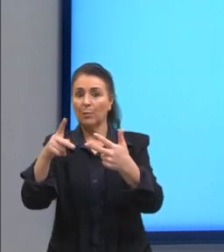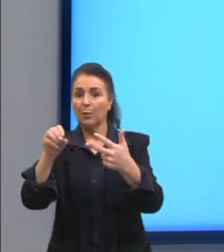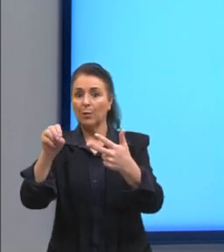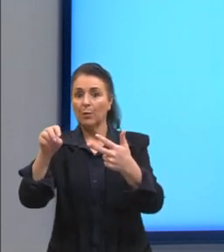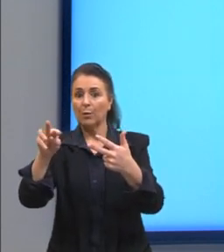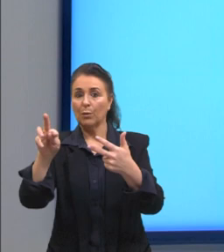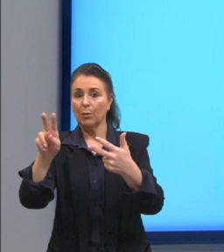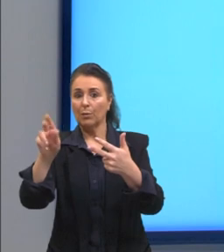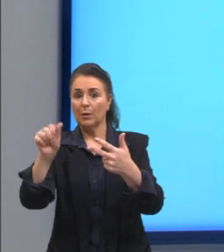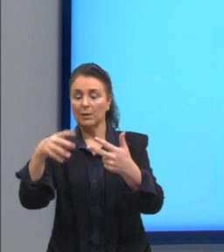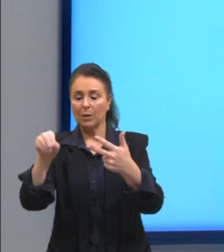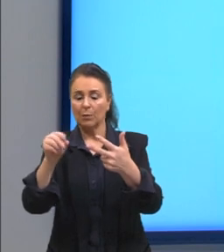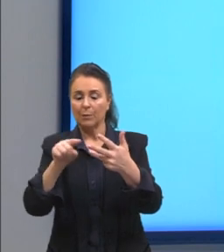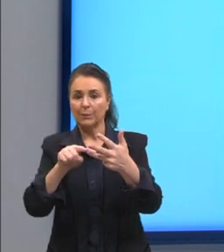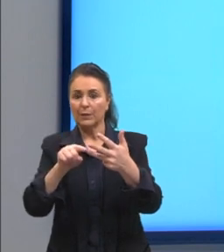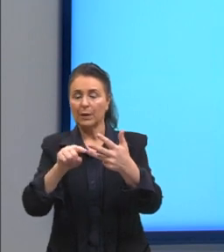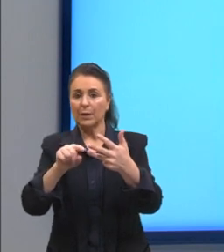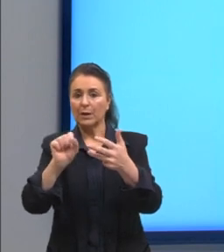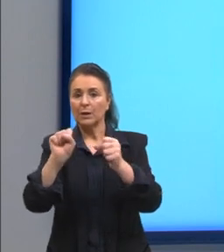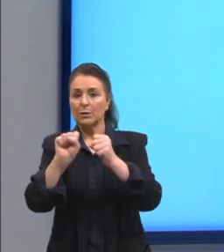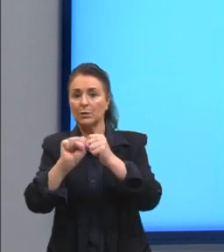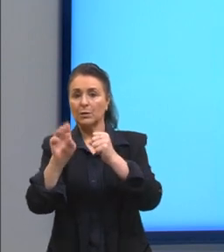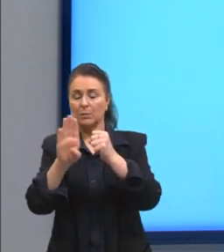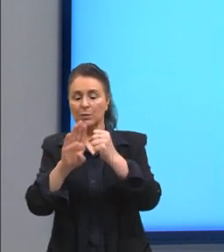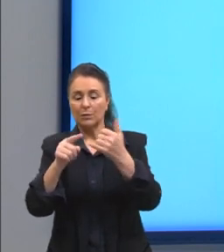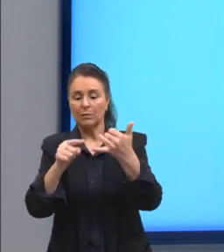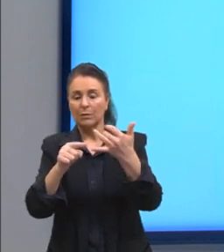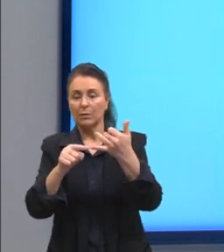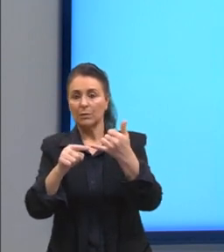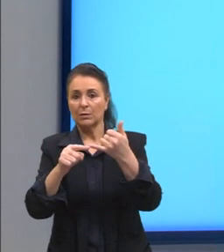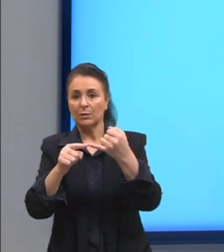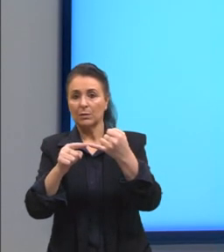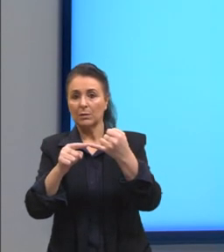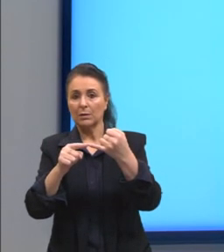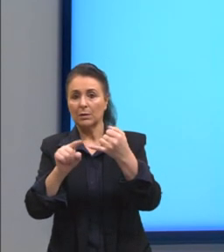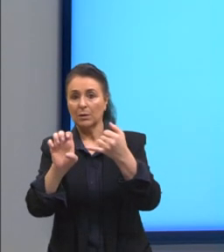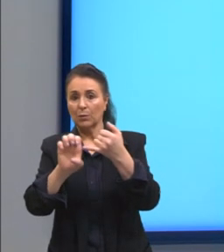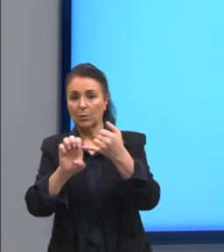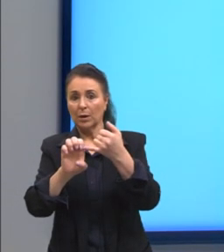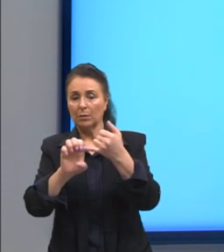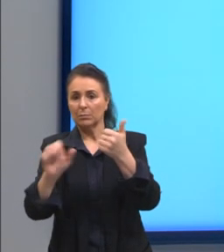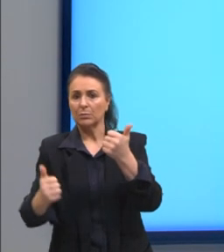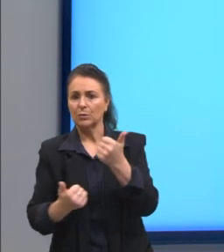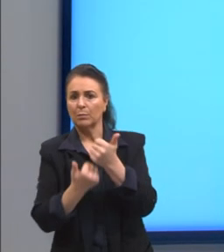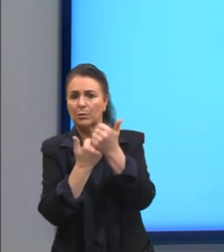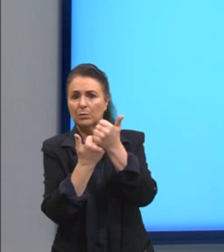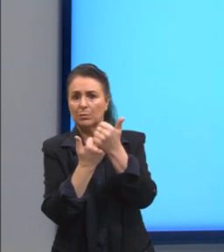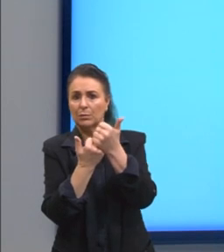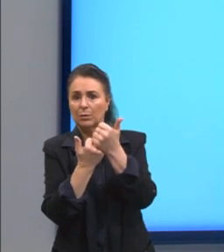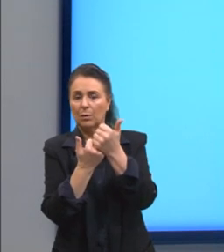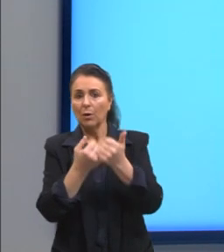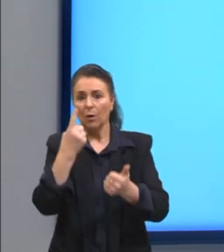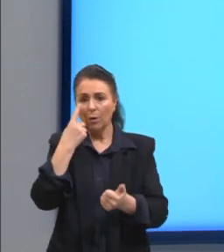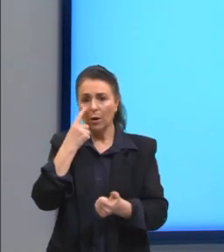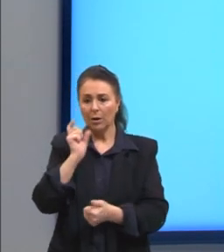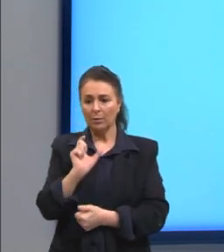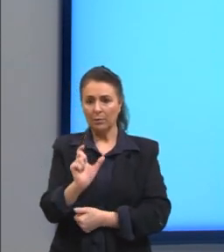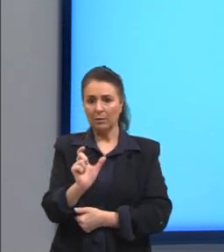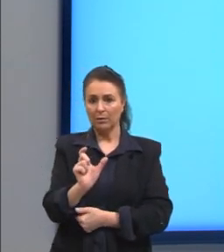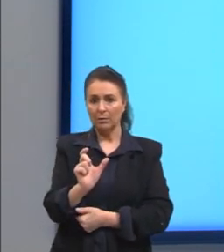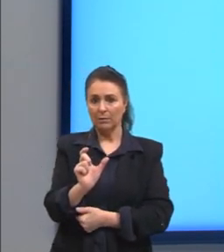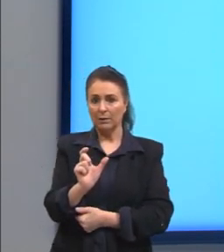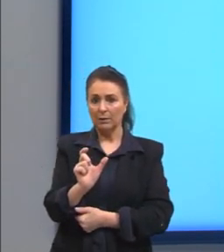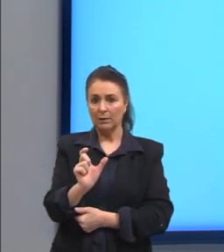substantivos, ou letra E, de aposto. Olhem a palavra aqui, neste caso, que vai dar um ar